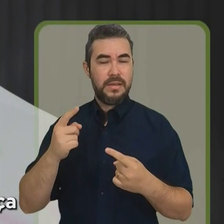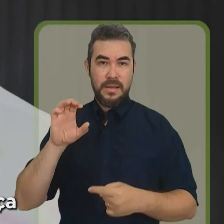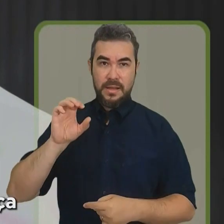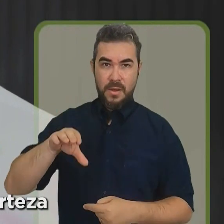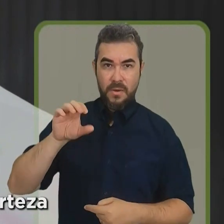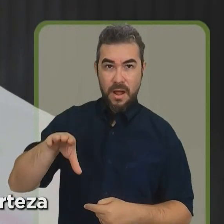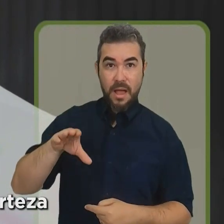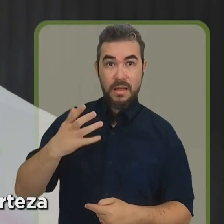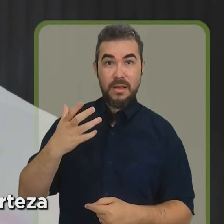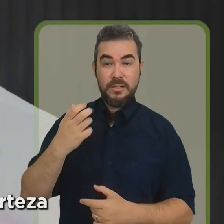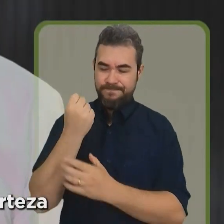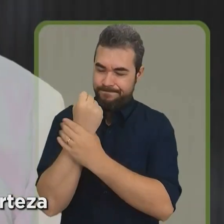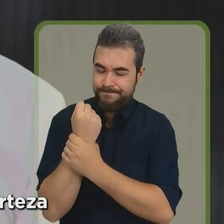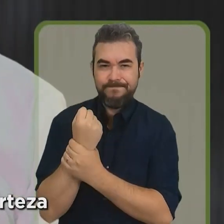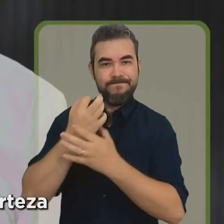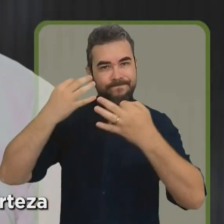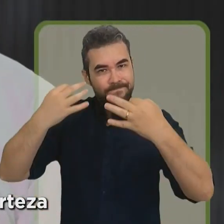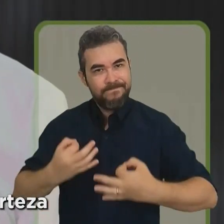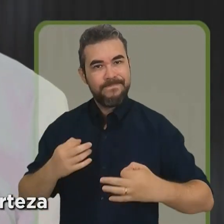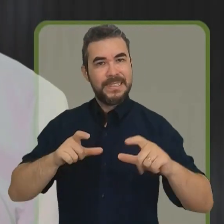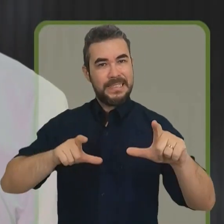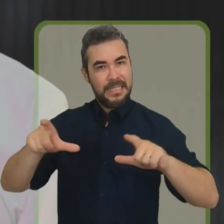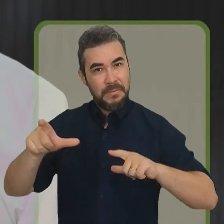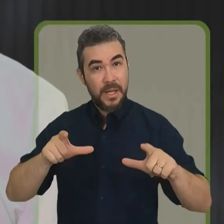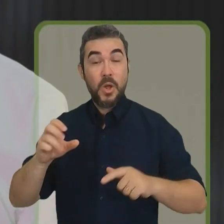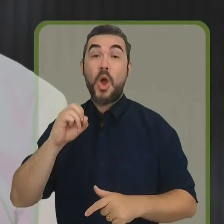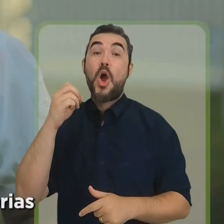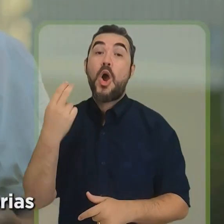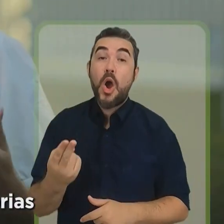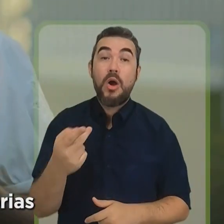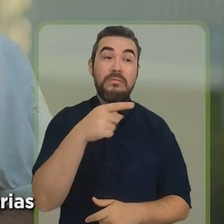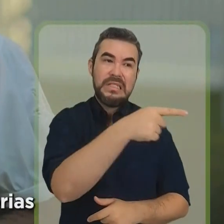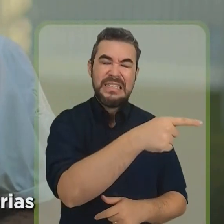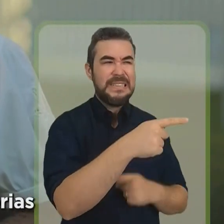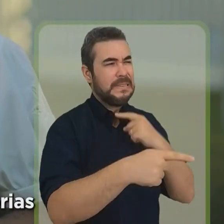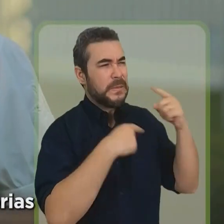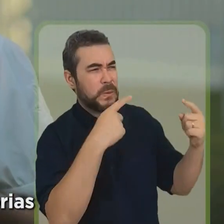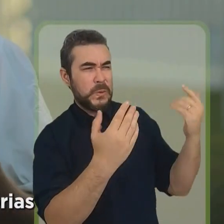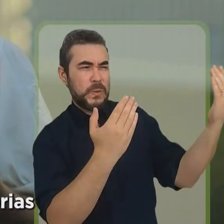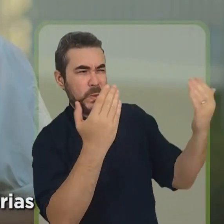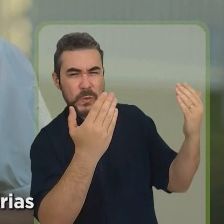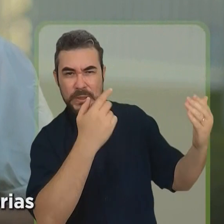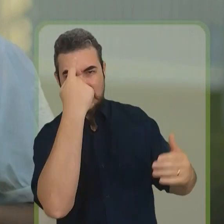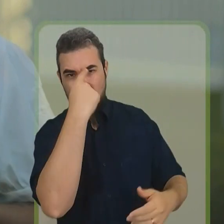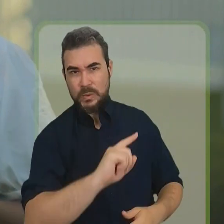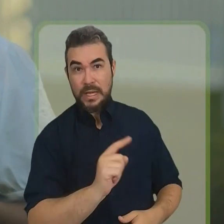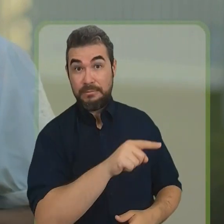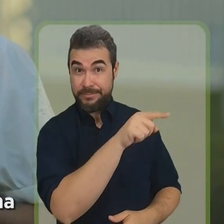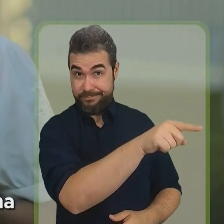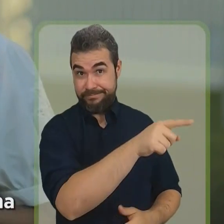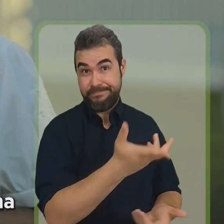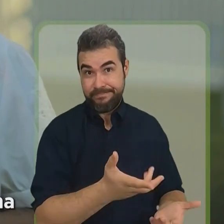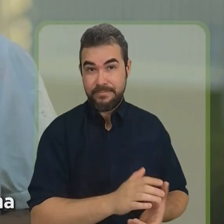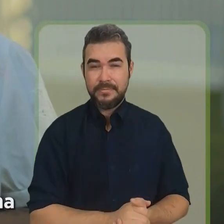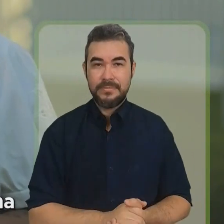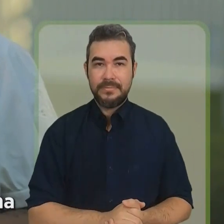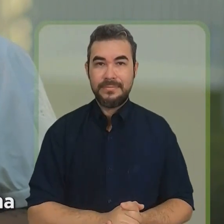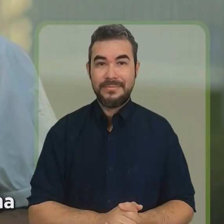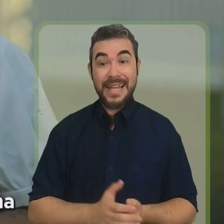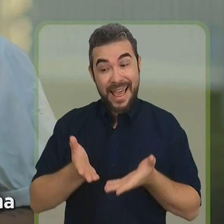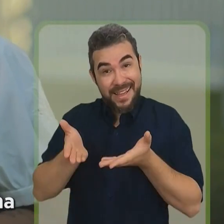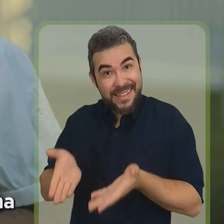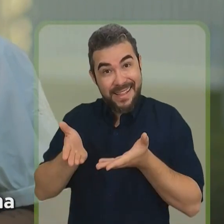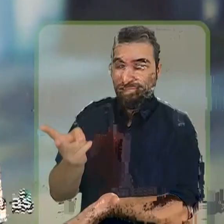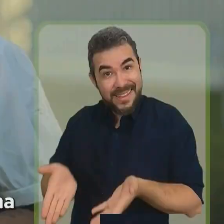segurança de um trabalho bem feito ou a incerteza para o nosso povo. Do lado de cá, a gente tem histórias de onde já estão que se dedicou de